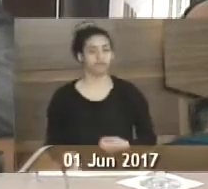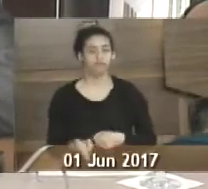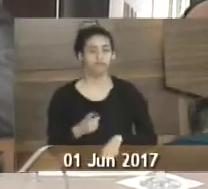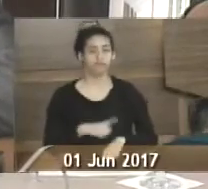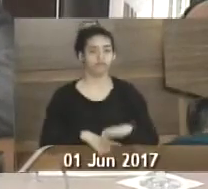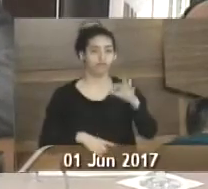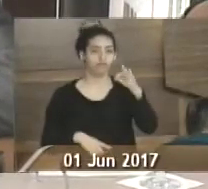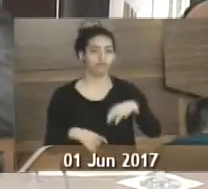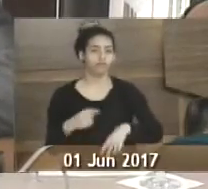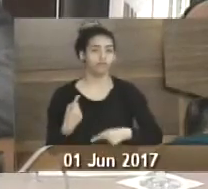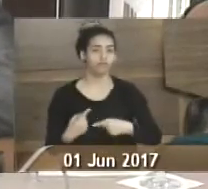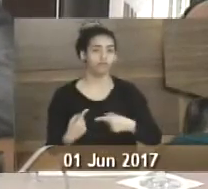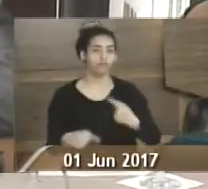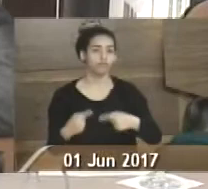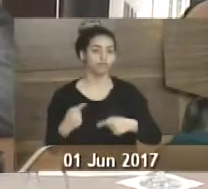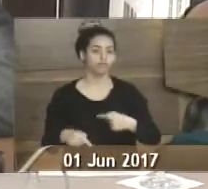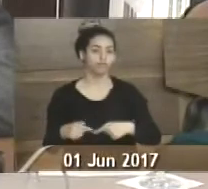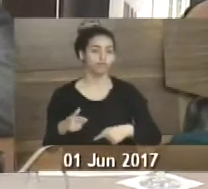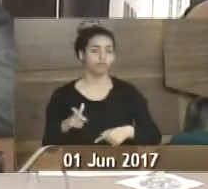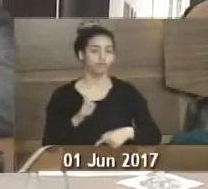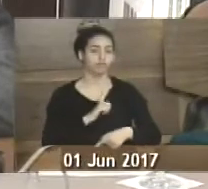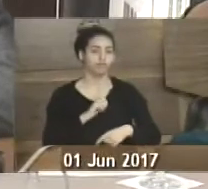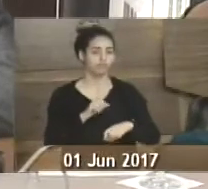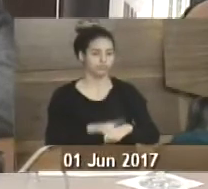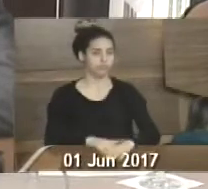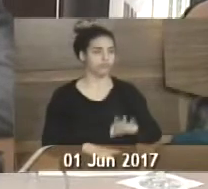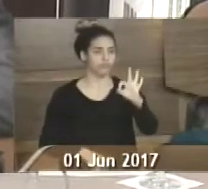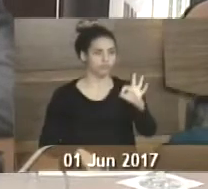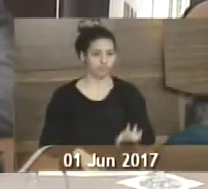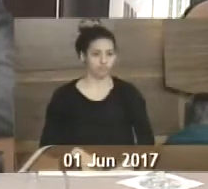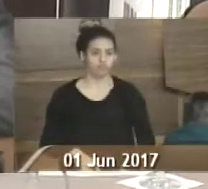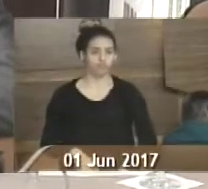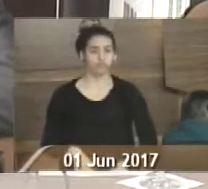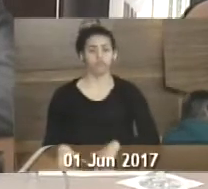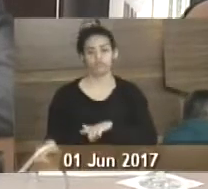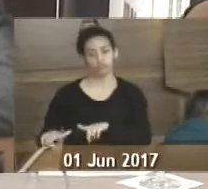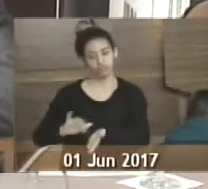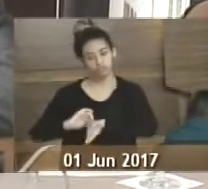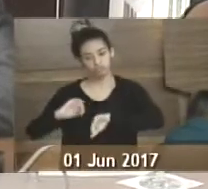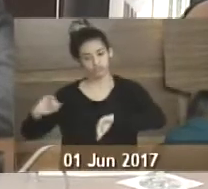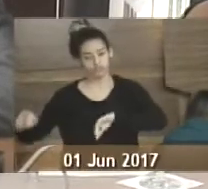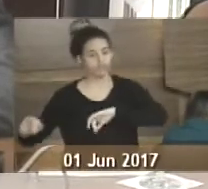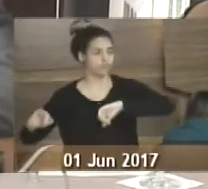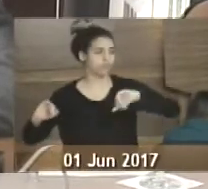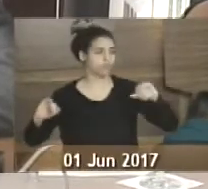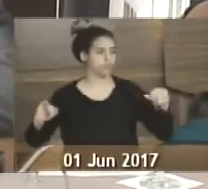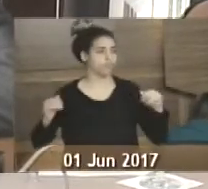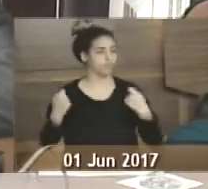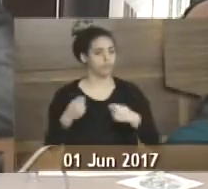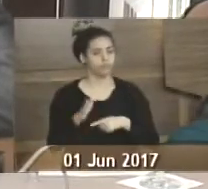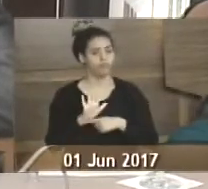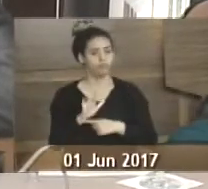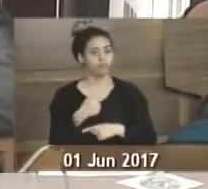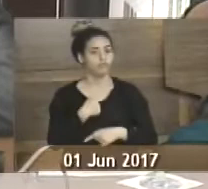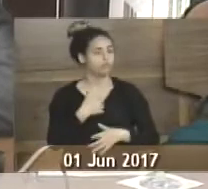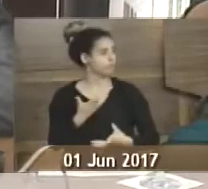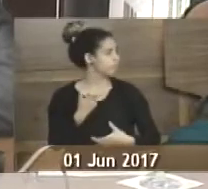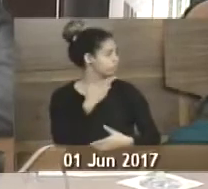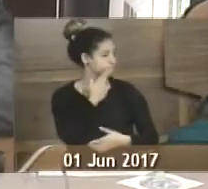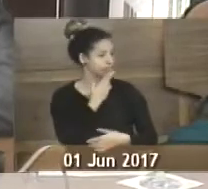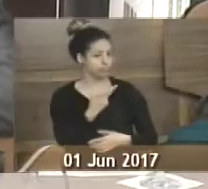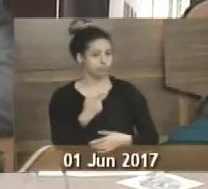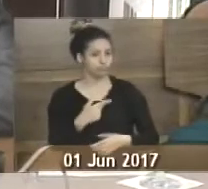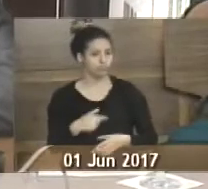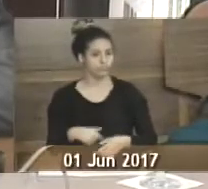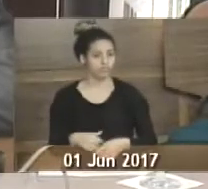certa de fazer política, nós temos a hora certa. Então, tem que ajudar, sim. Queria dizer também aqui